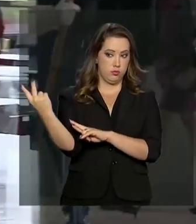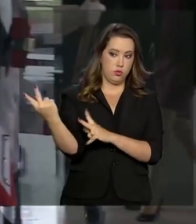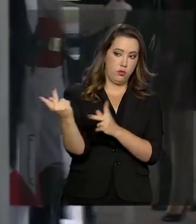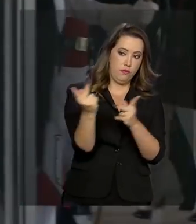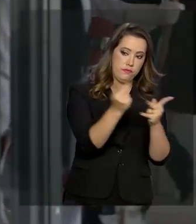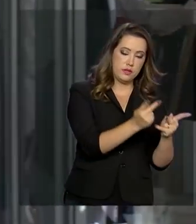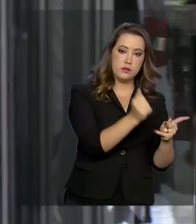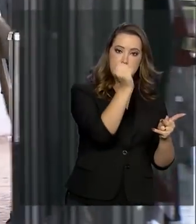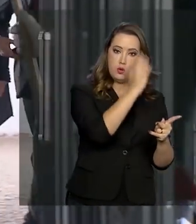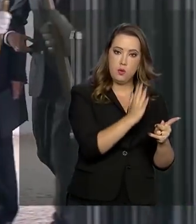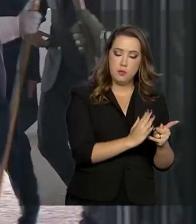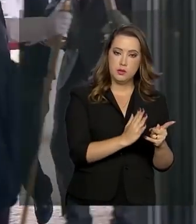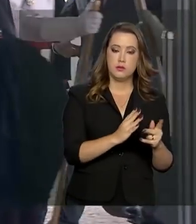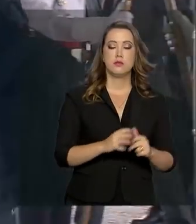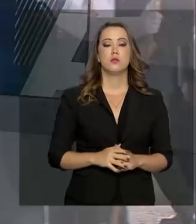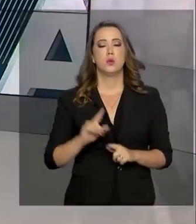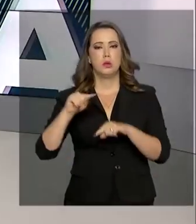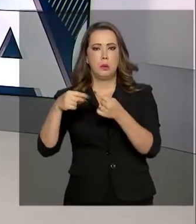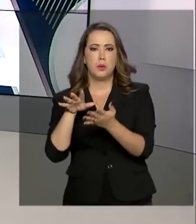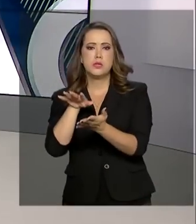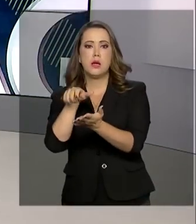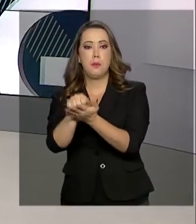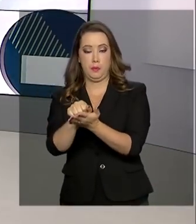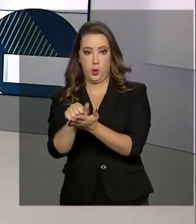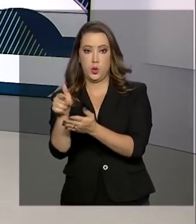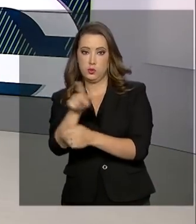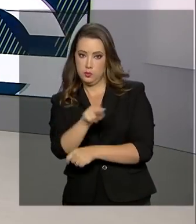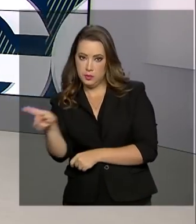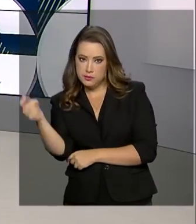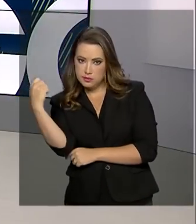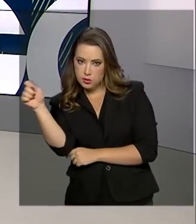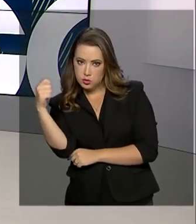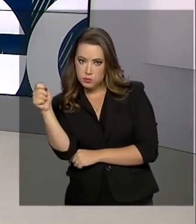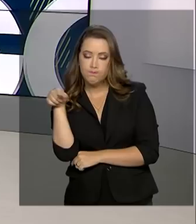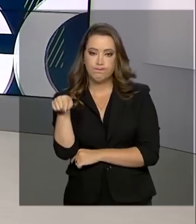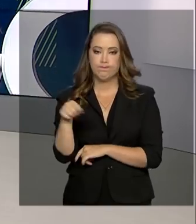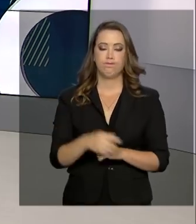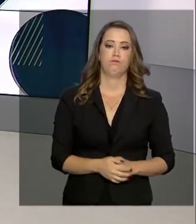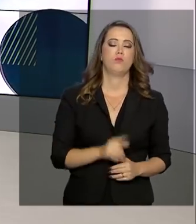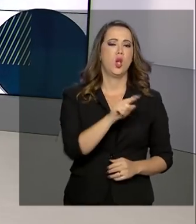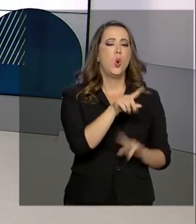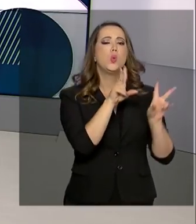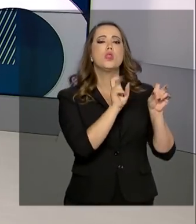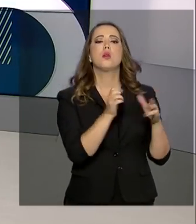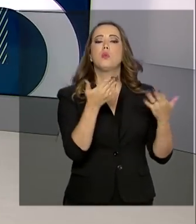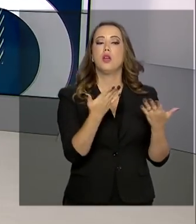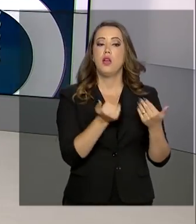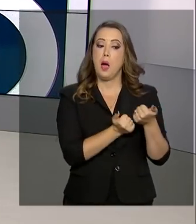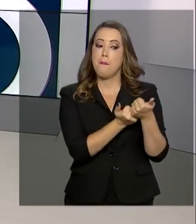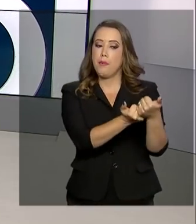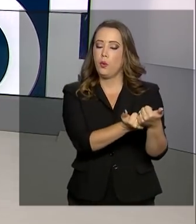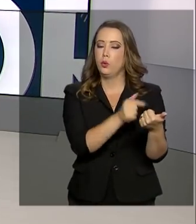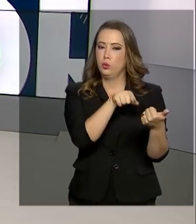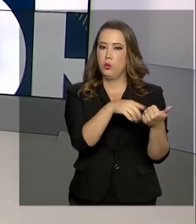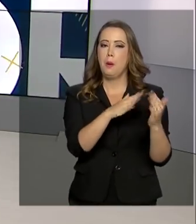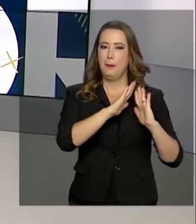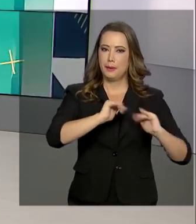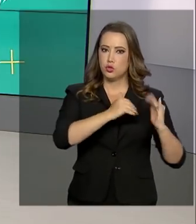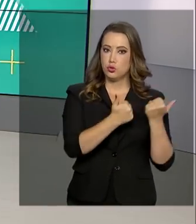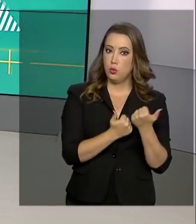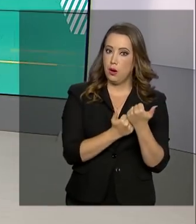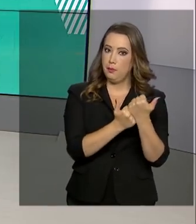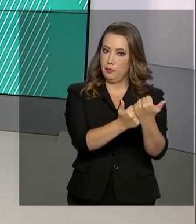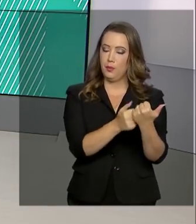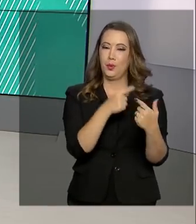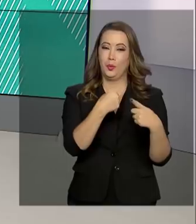presidente argentino Alberto Fernandes. Entre os assuntos tratados com o governo brasileiro, Solá pediu apoio no processo de renegociação